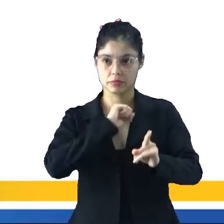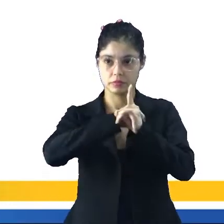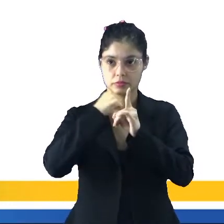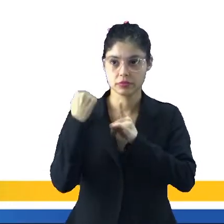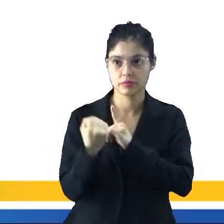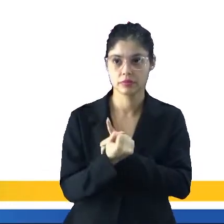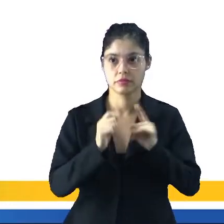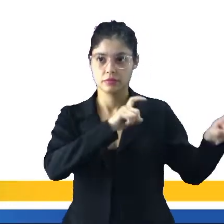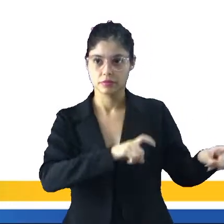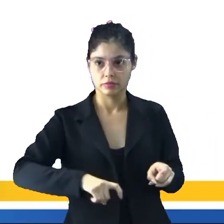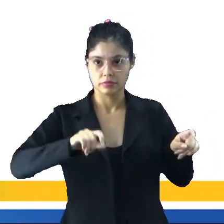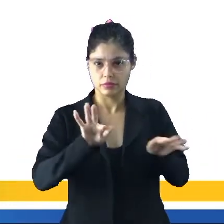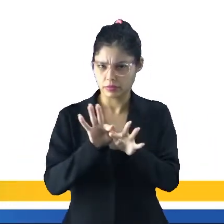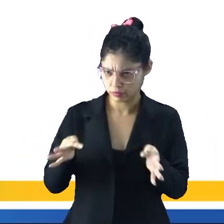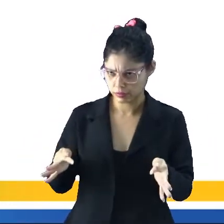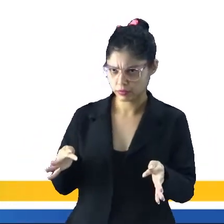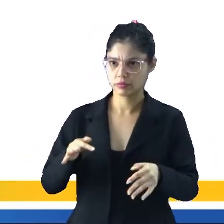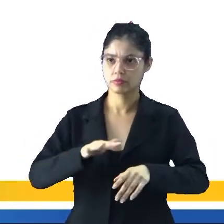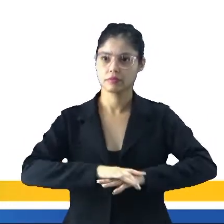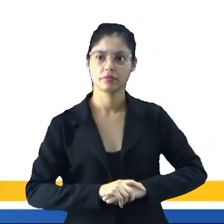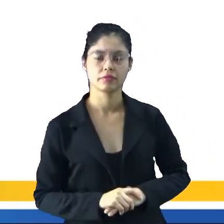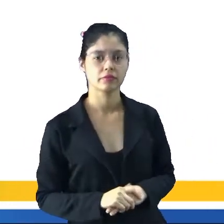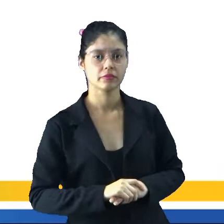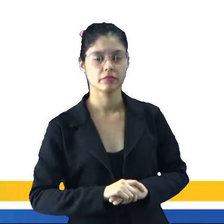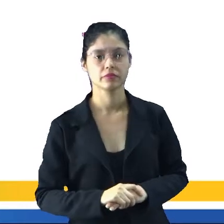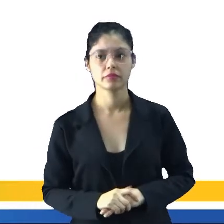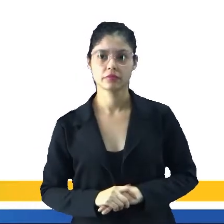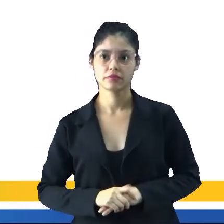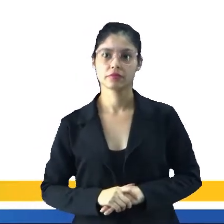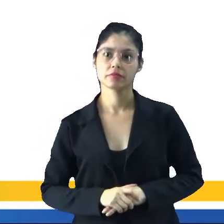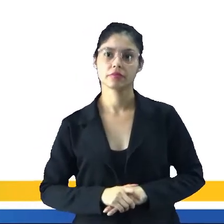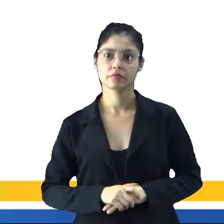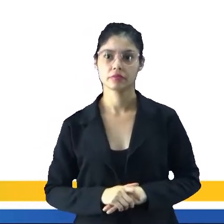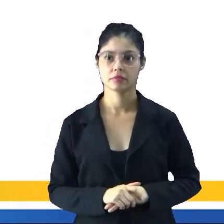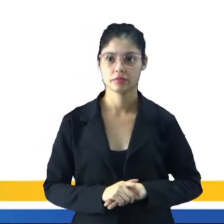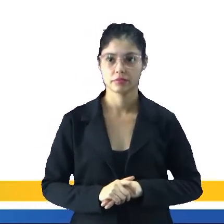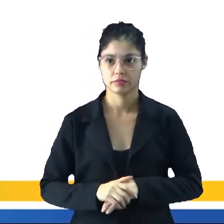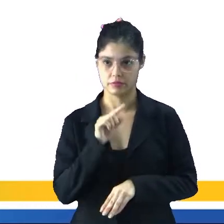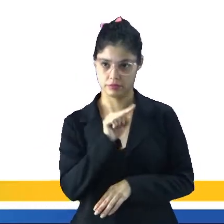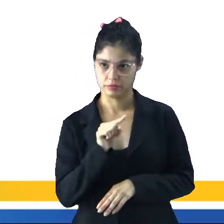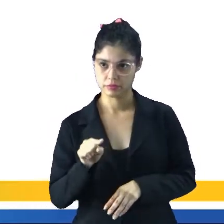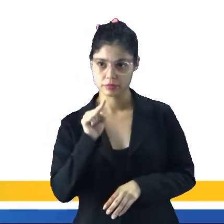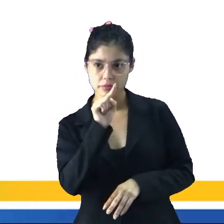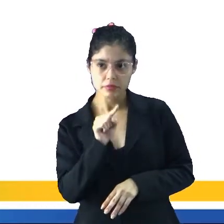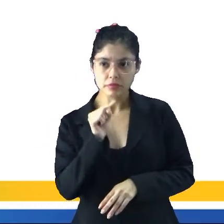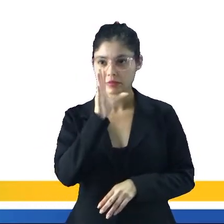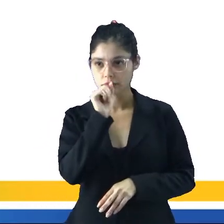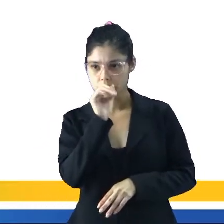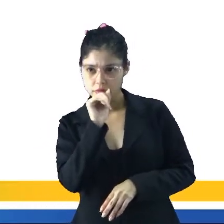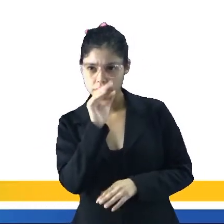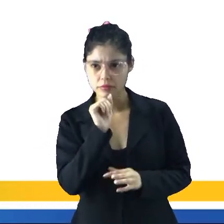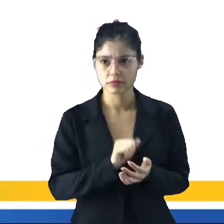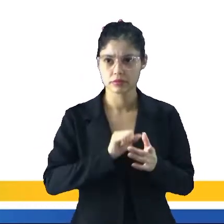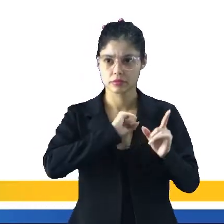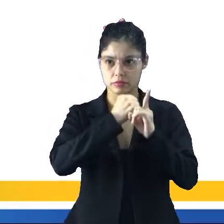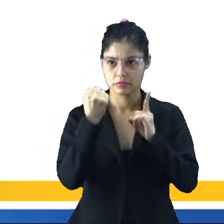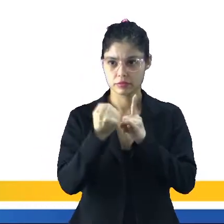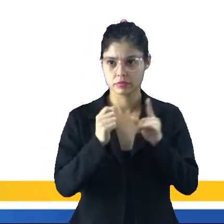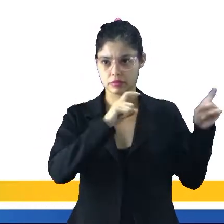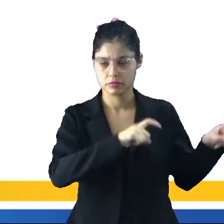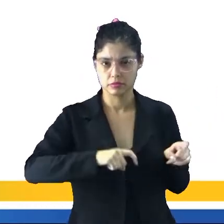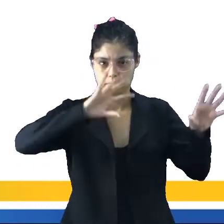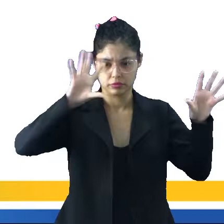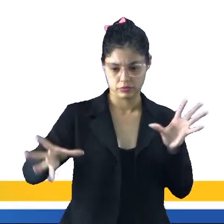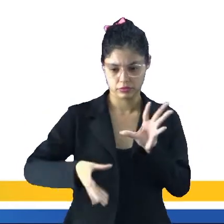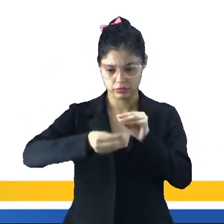gente tem as sociedades agrícolas simples. E, né, esses pontinhos aí meio alaranjados são as sociedades